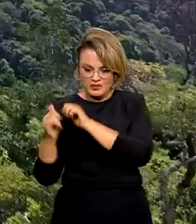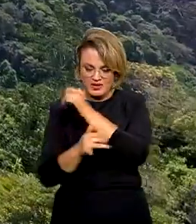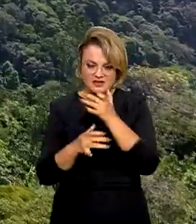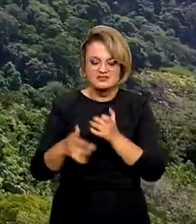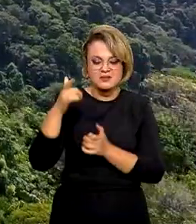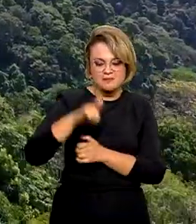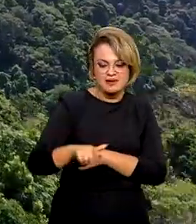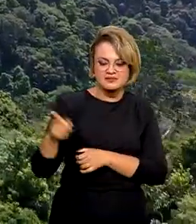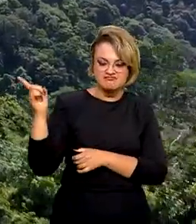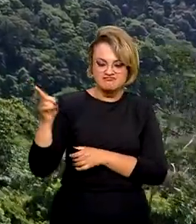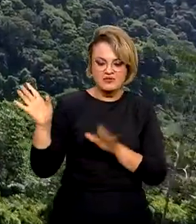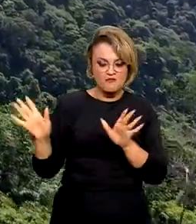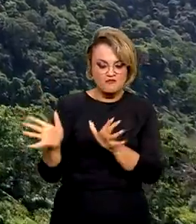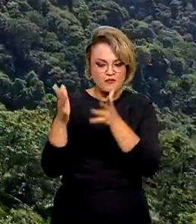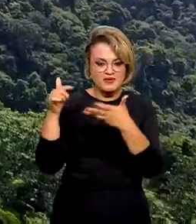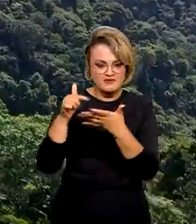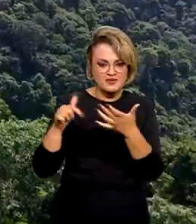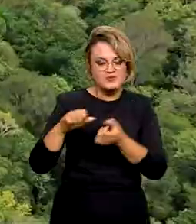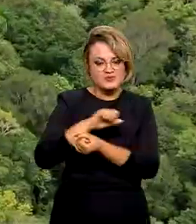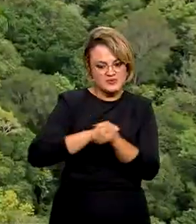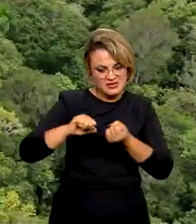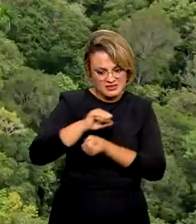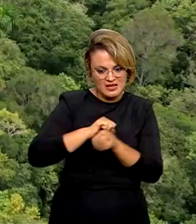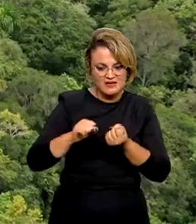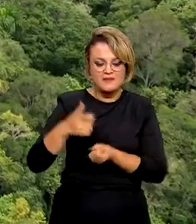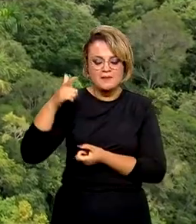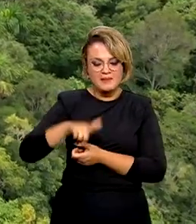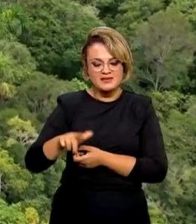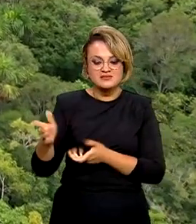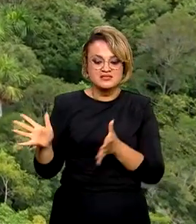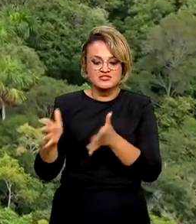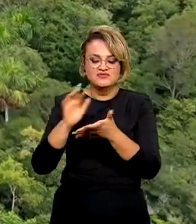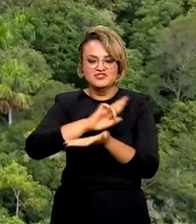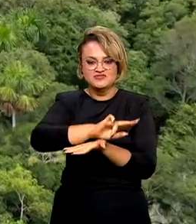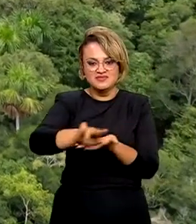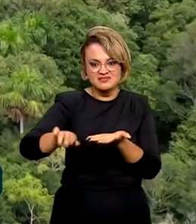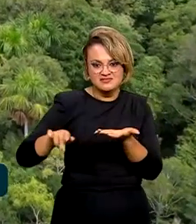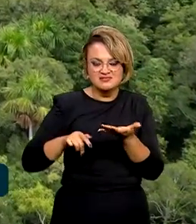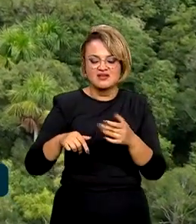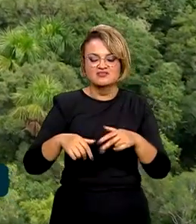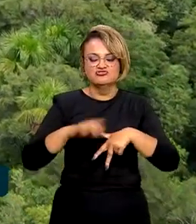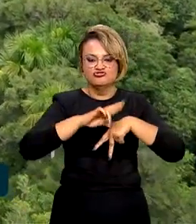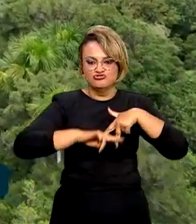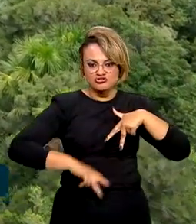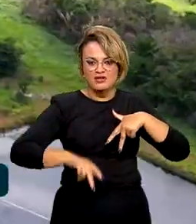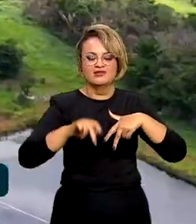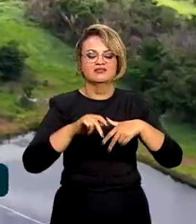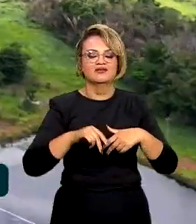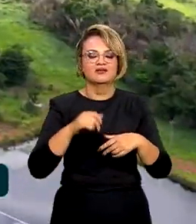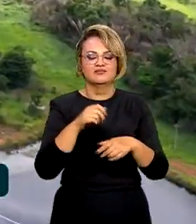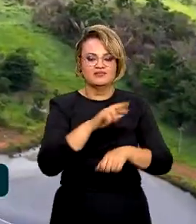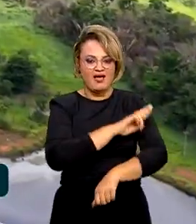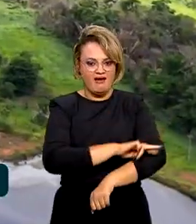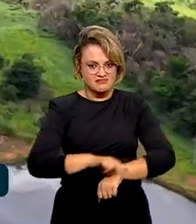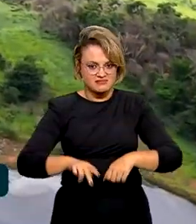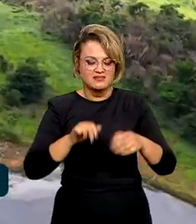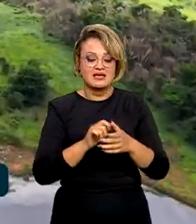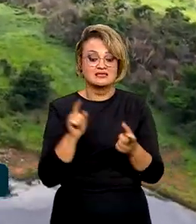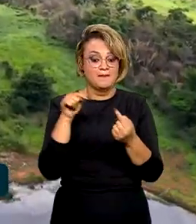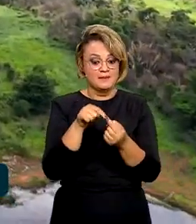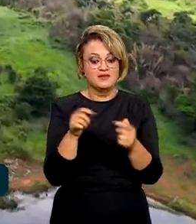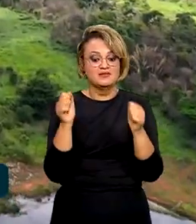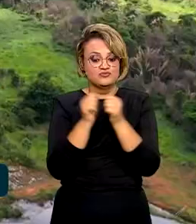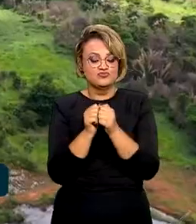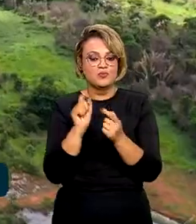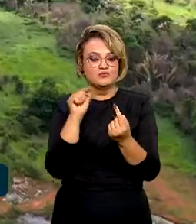passando pelo fomento de negócios sustentáveis e a promoção da diversidade de gênero e raça. Metas alinhadas